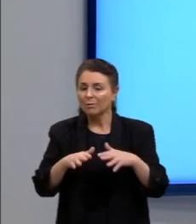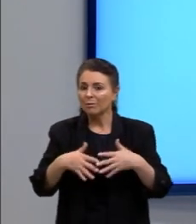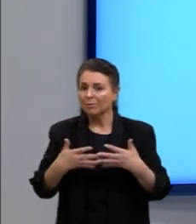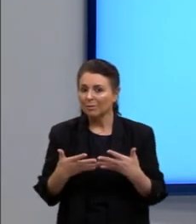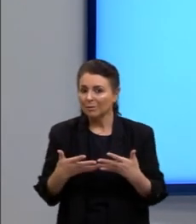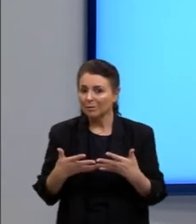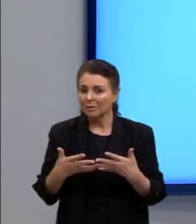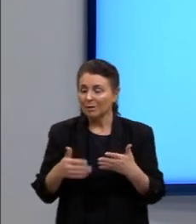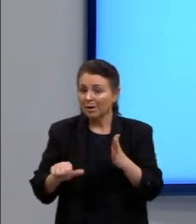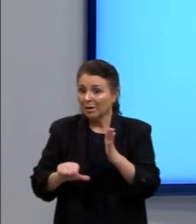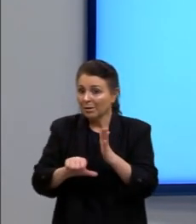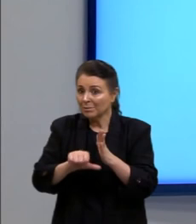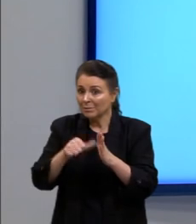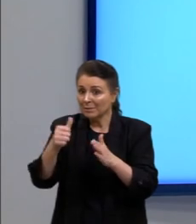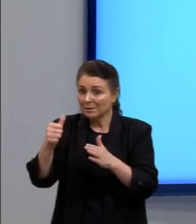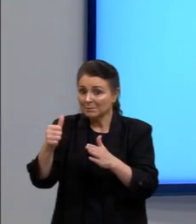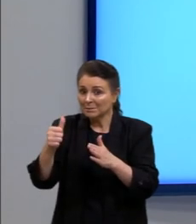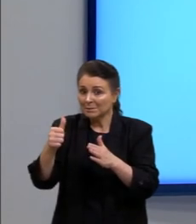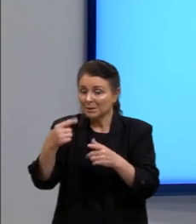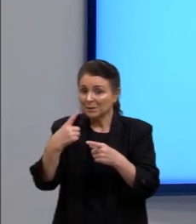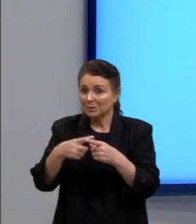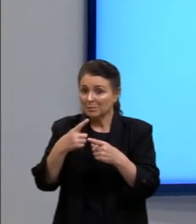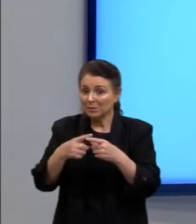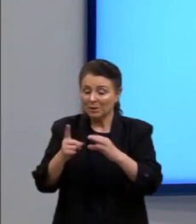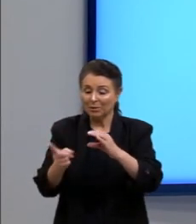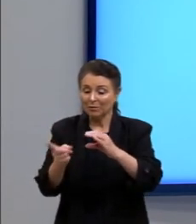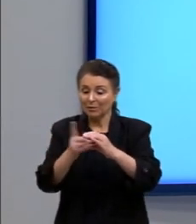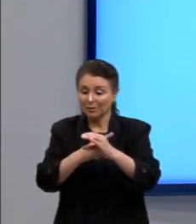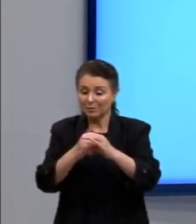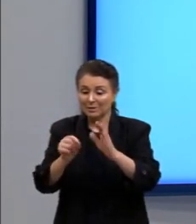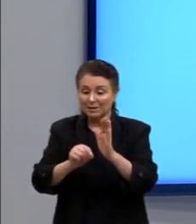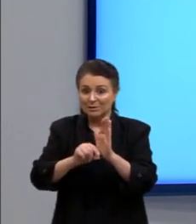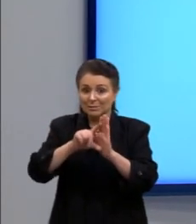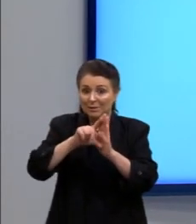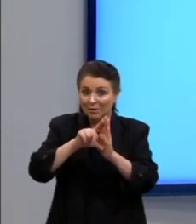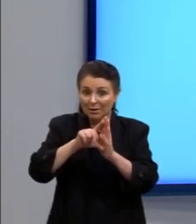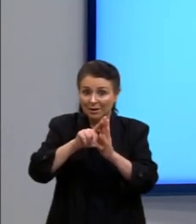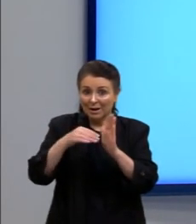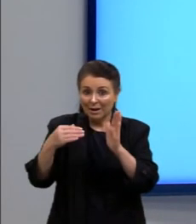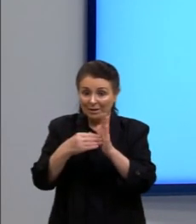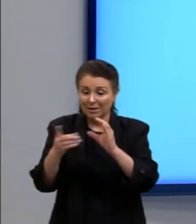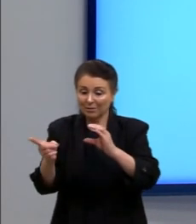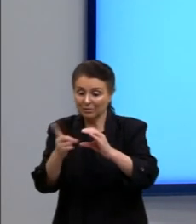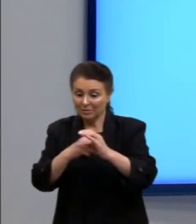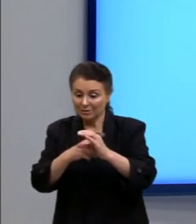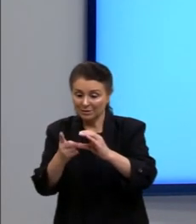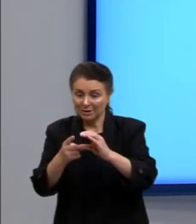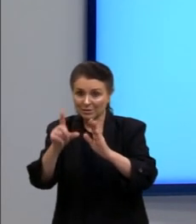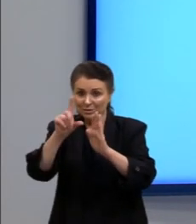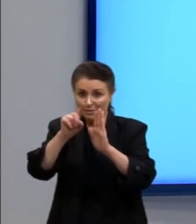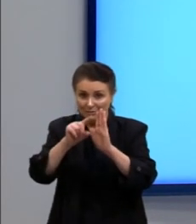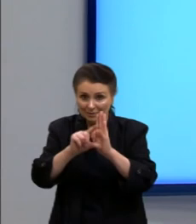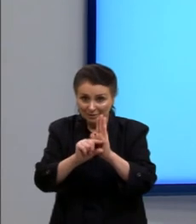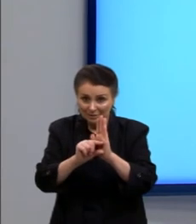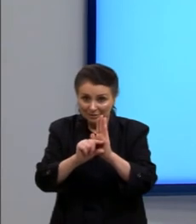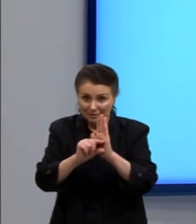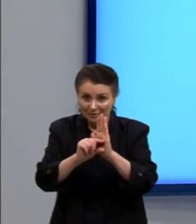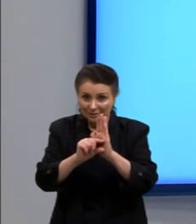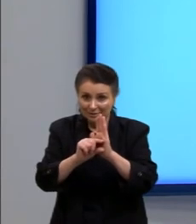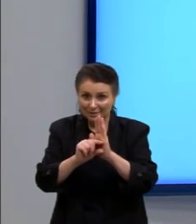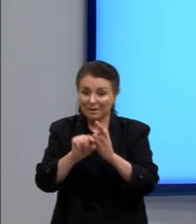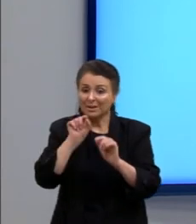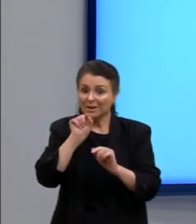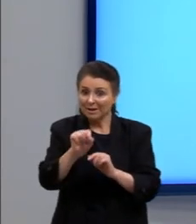A primeira, que a gente seguiu, então, da velocidade maior para a velocidade menor e essa vai ser a nossa